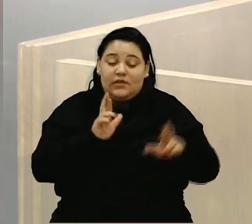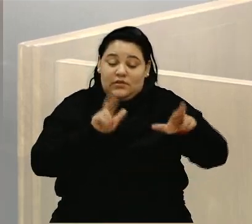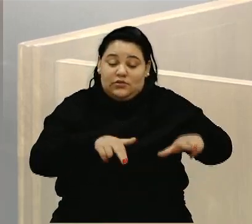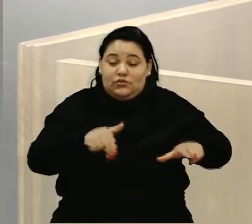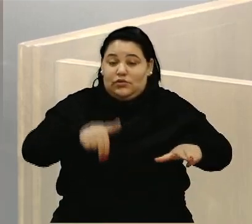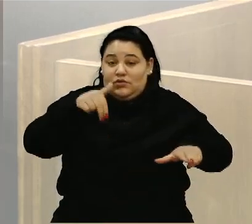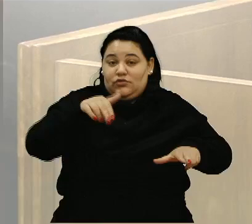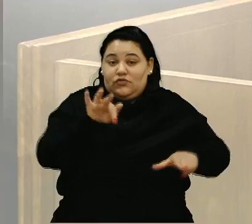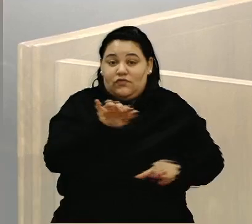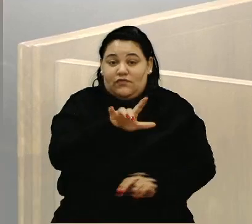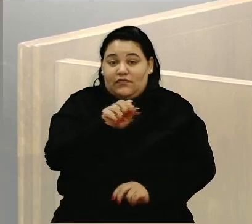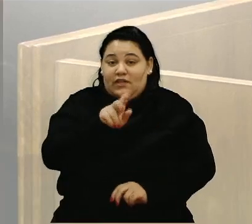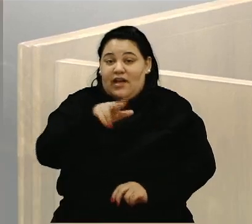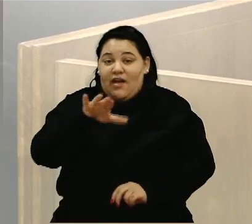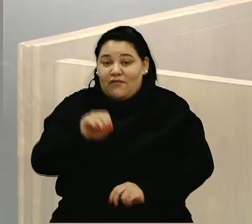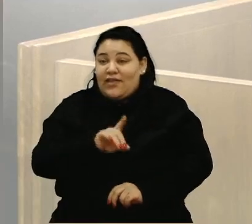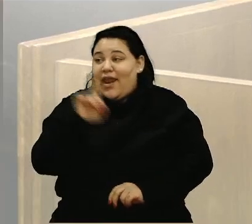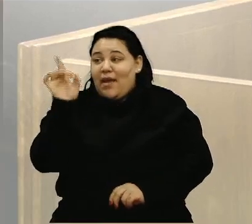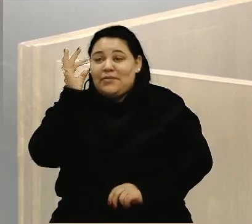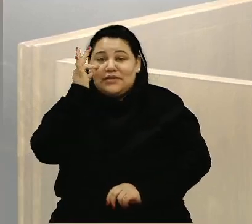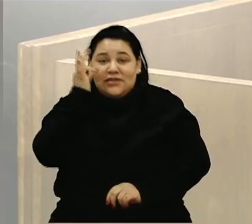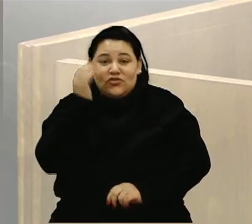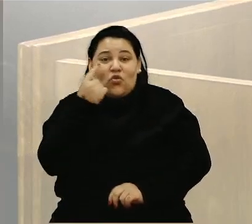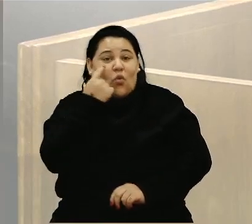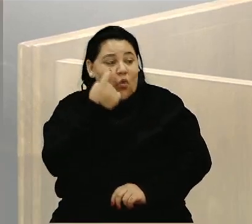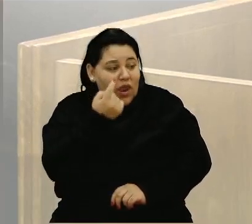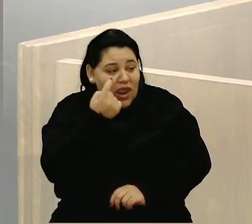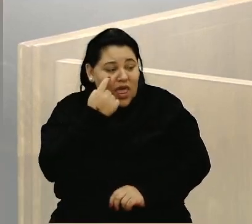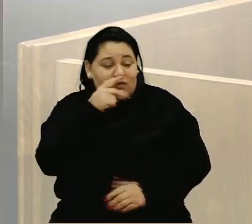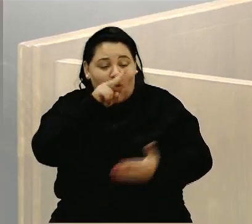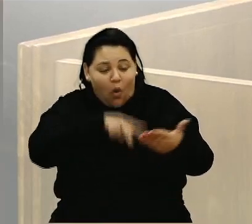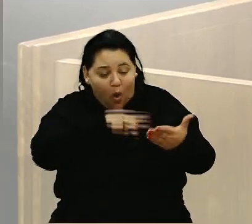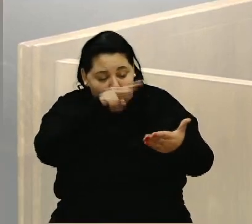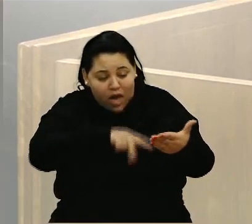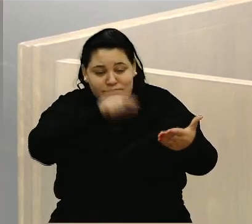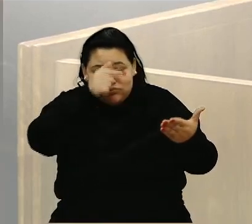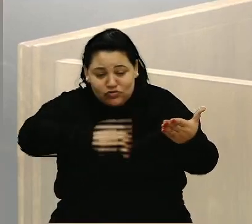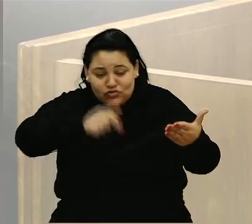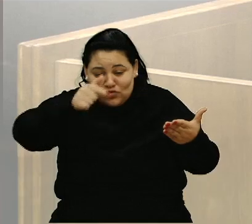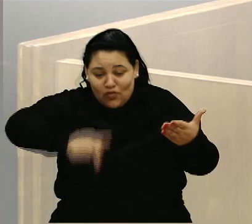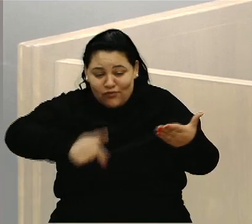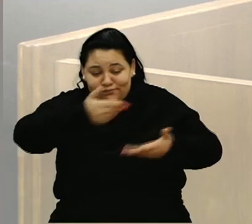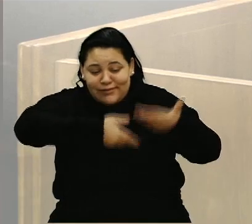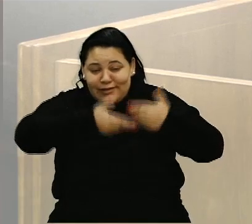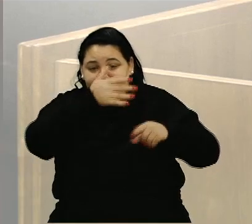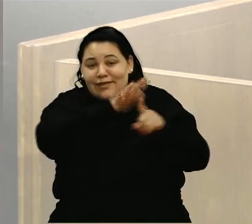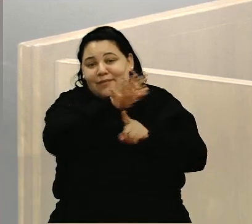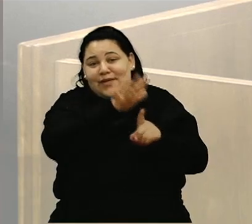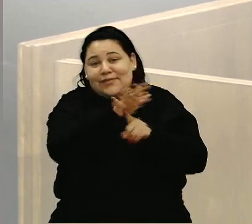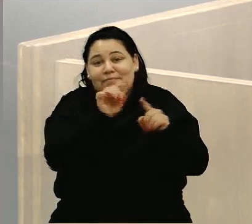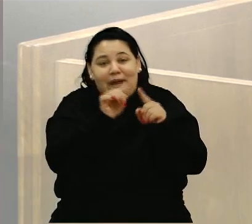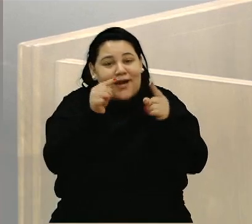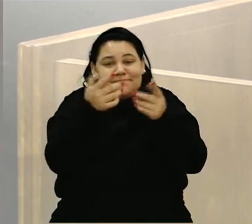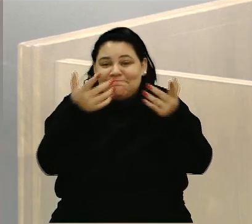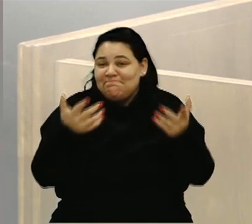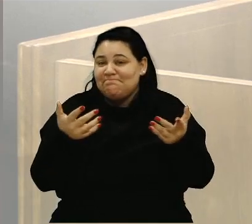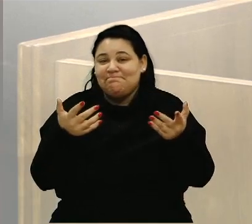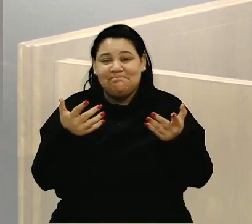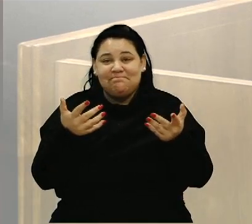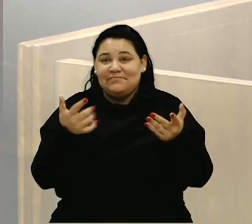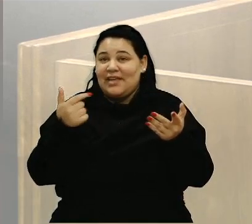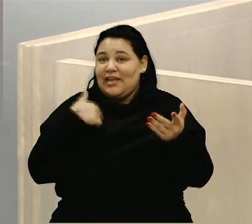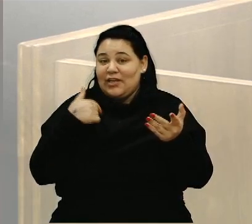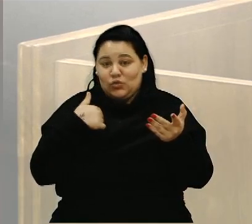o Flavinho está lá mapeando, remapeando e revisando as demandas, mas eu, se eu chego numa